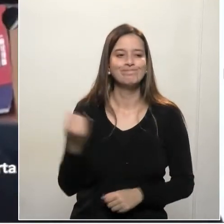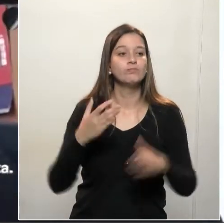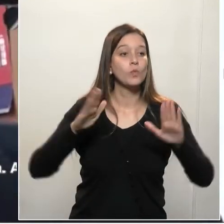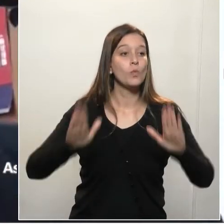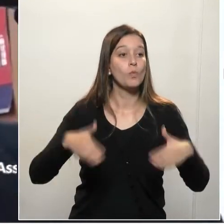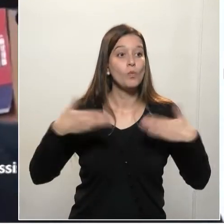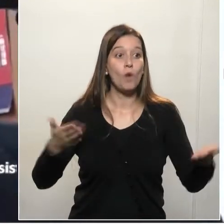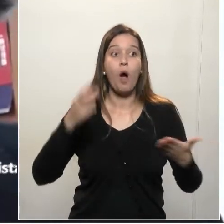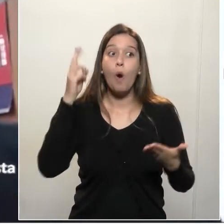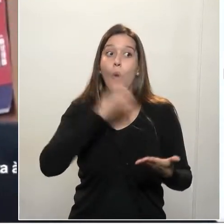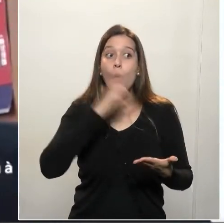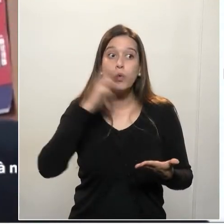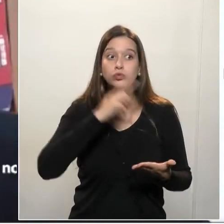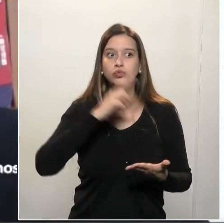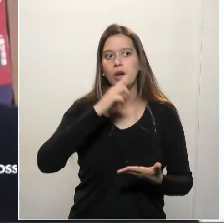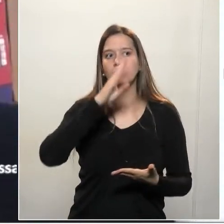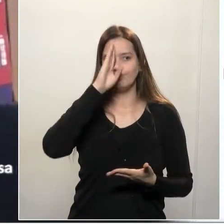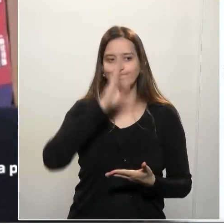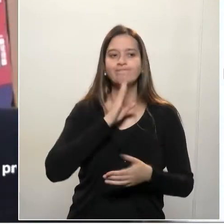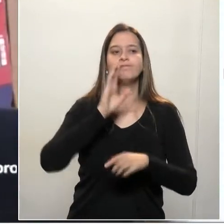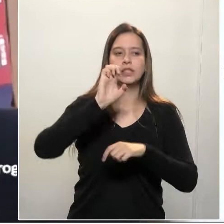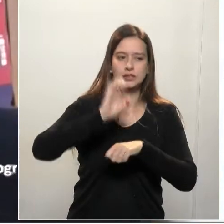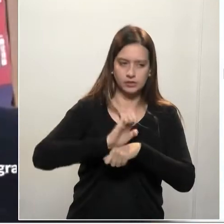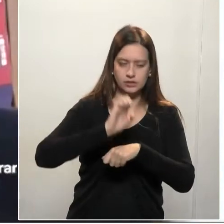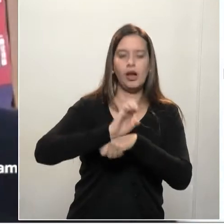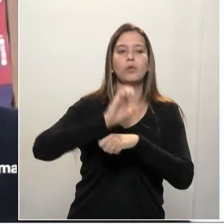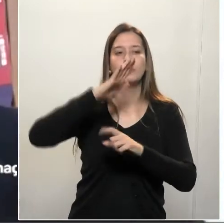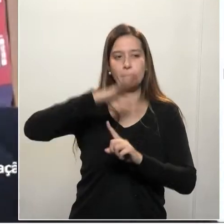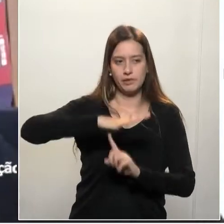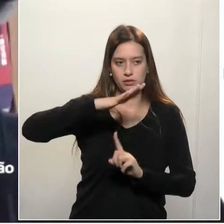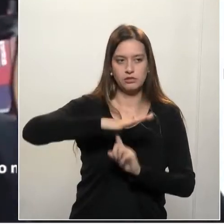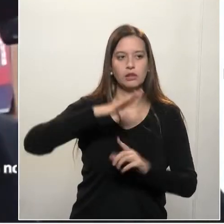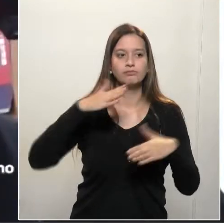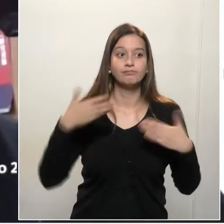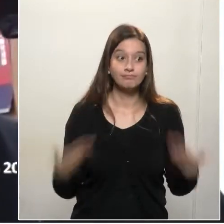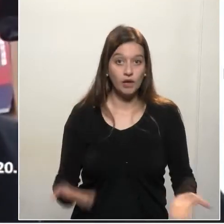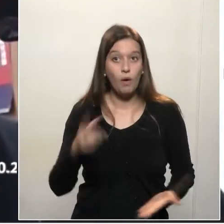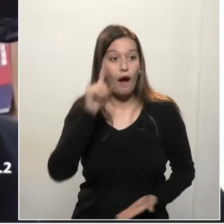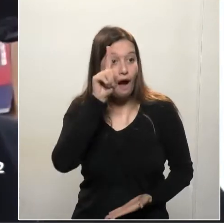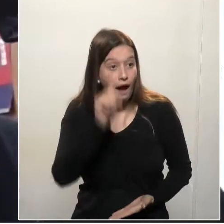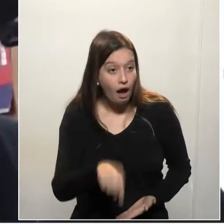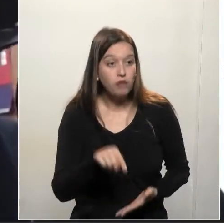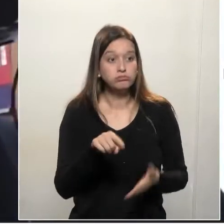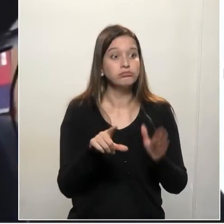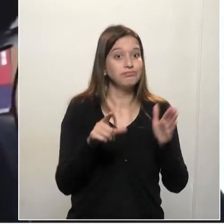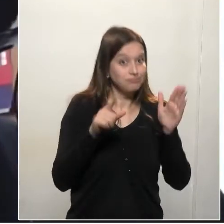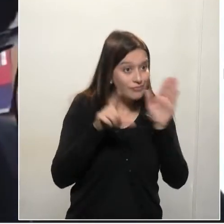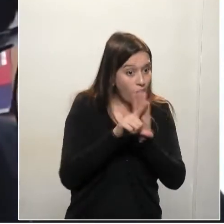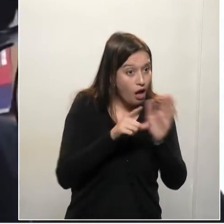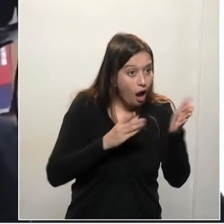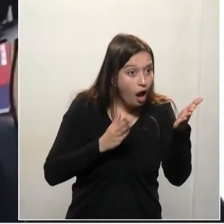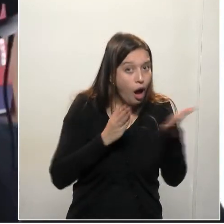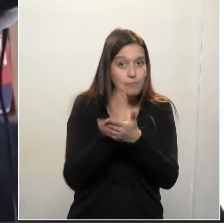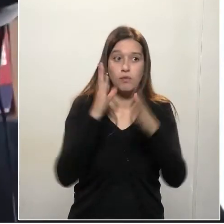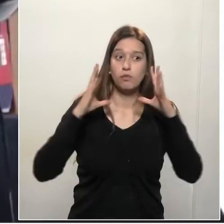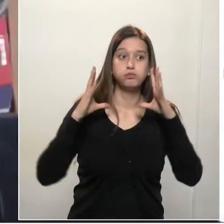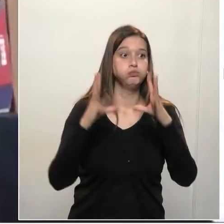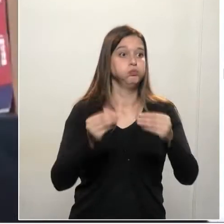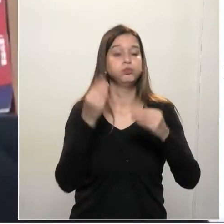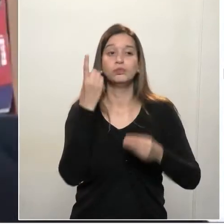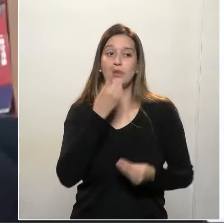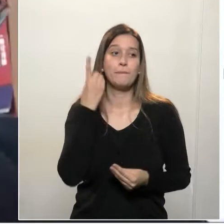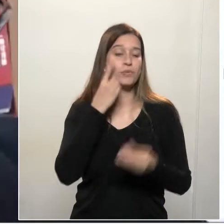pública no estado do Paraná, é uma lei e foi aprovado aqui por todos os parlamentares,